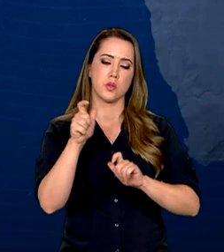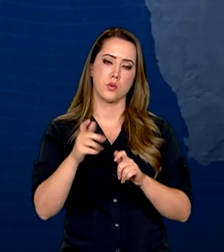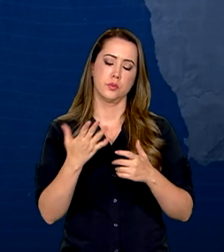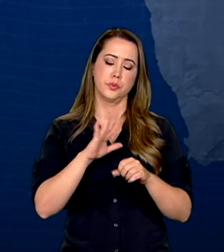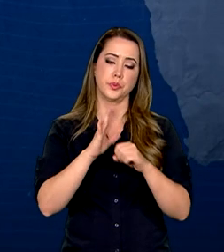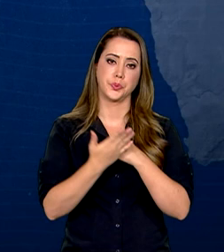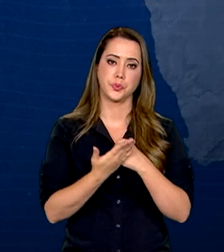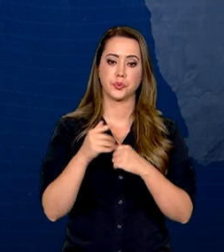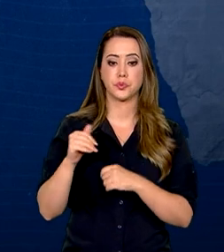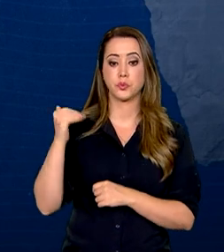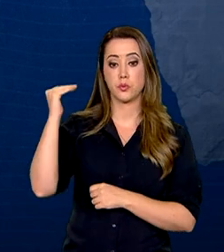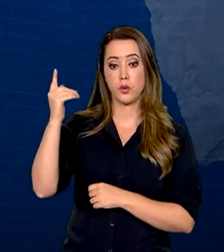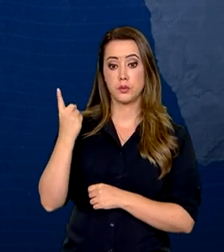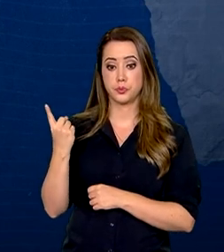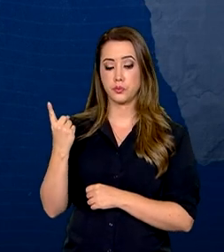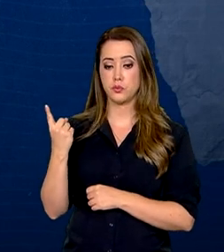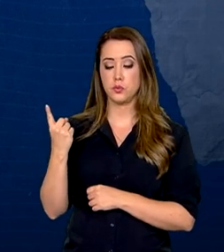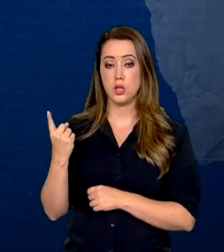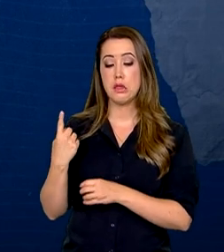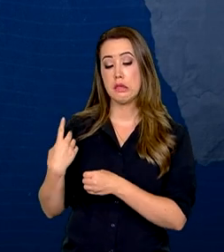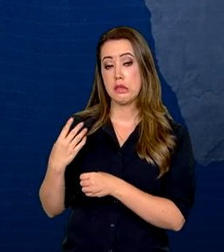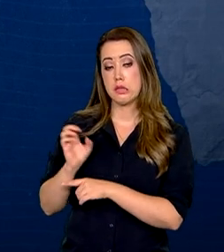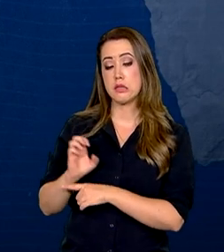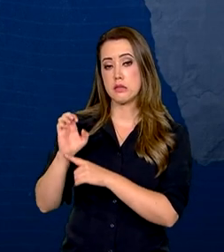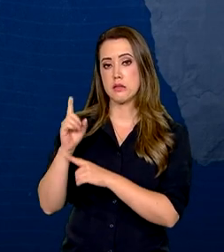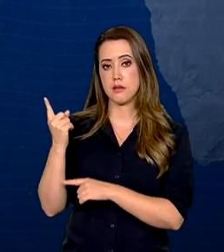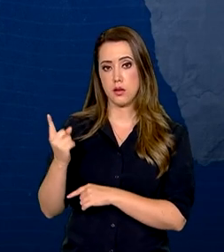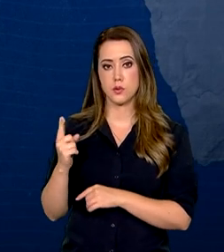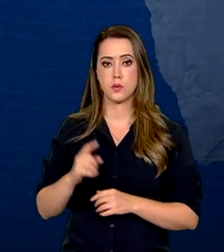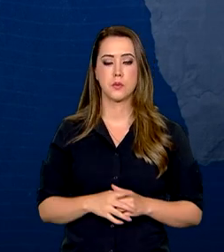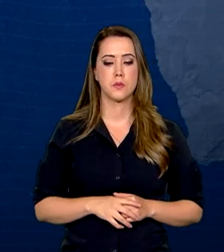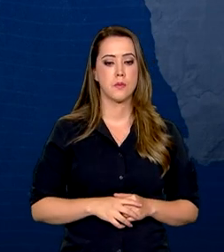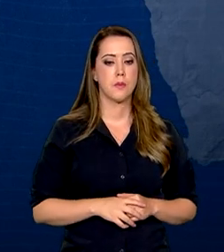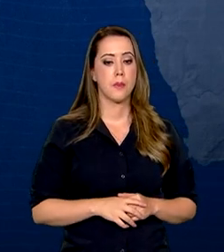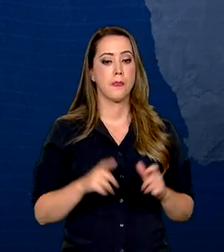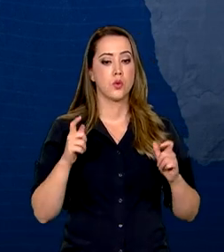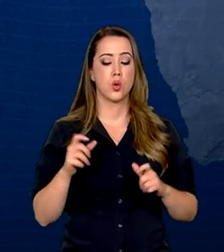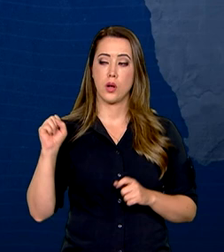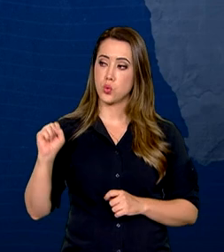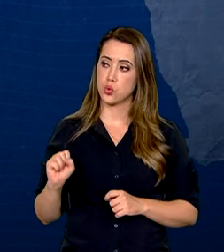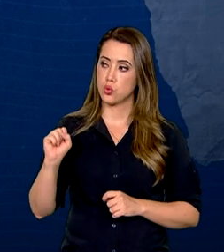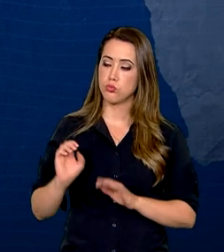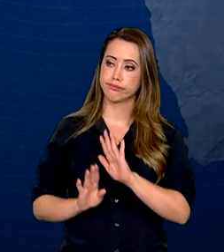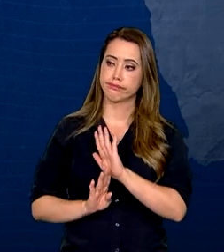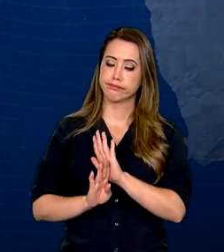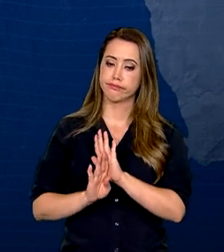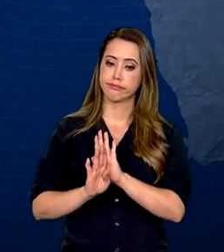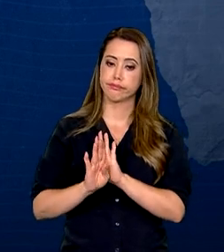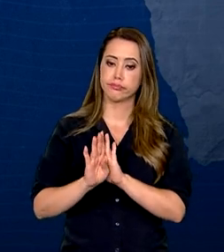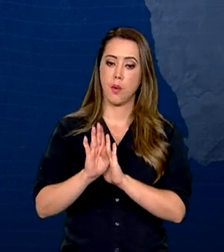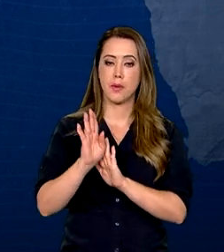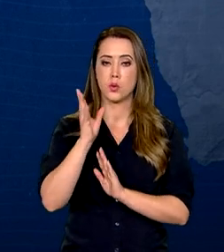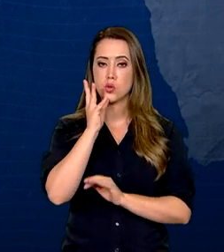população adulta do Paraná, Rio Grande do Sul, Santa Catarina e São Paulo. Na região sul, o aumento segue ritmo mais